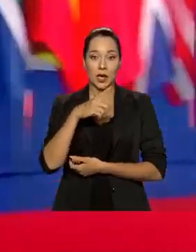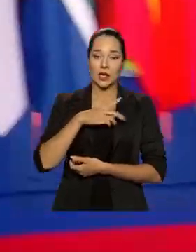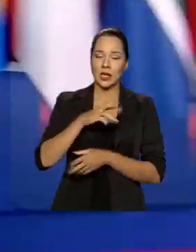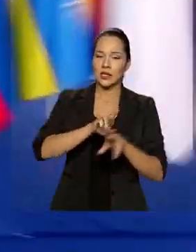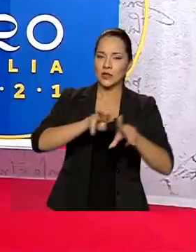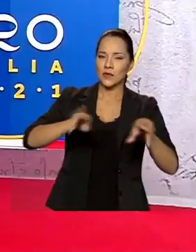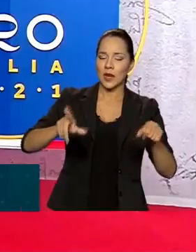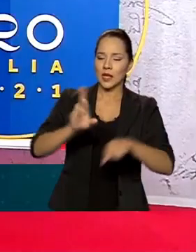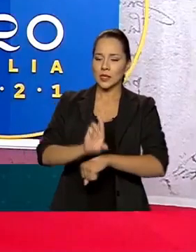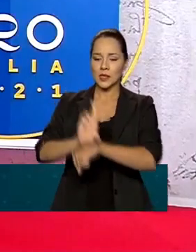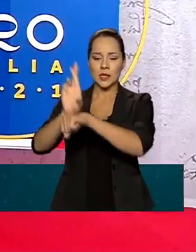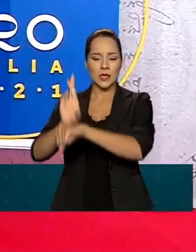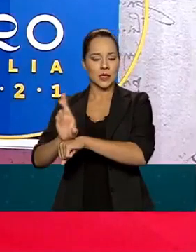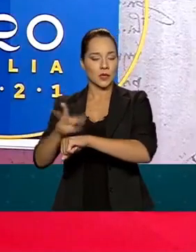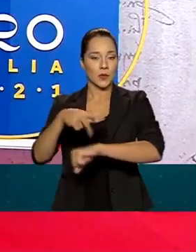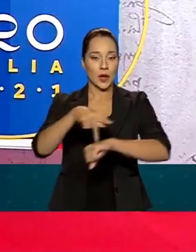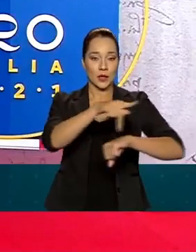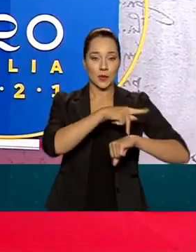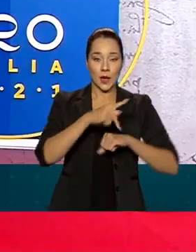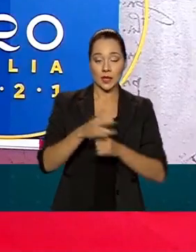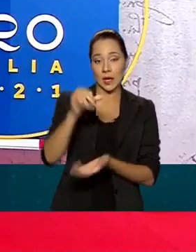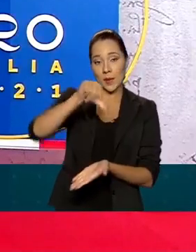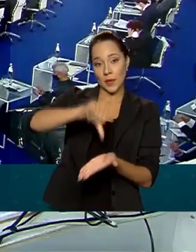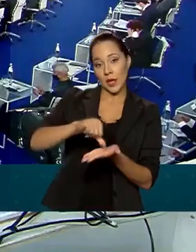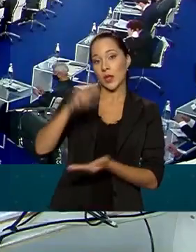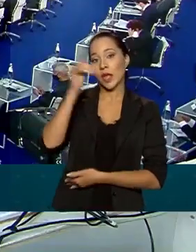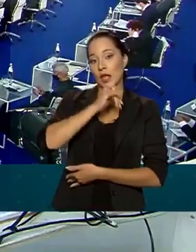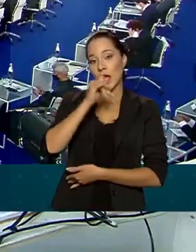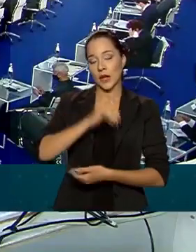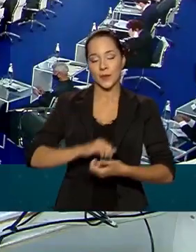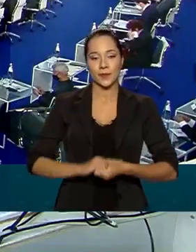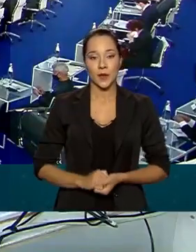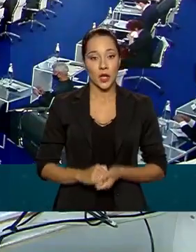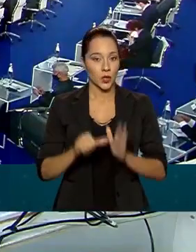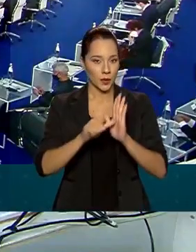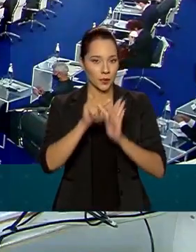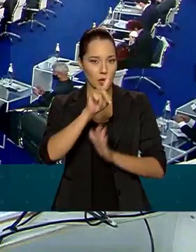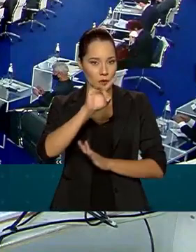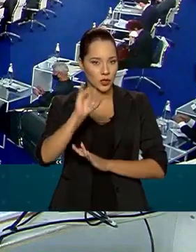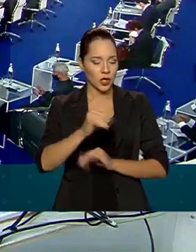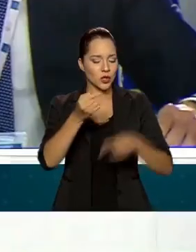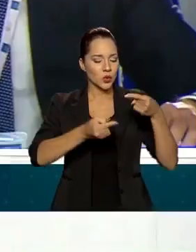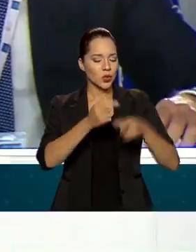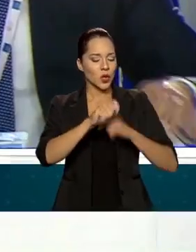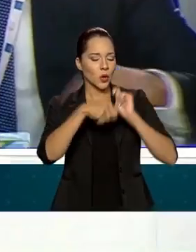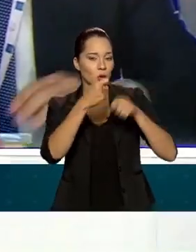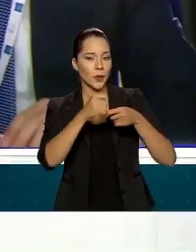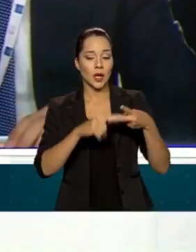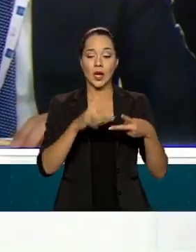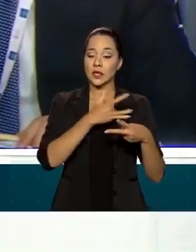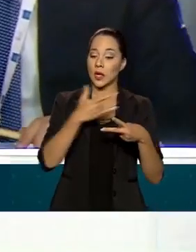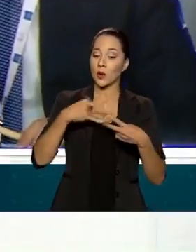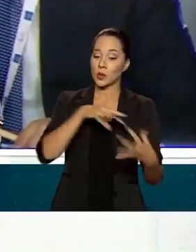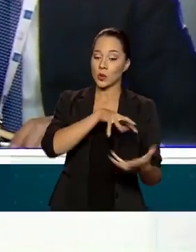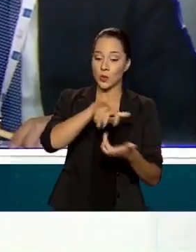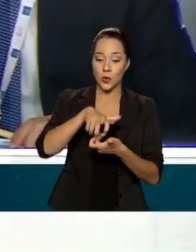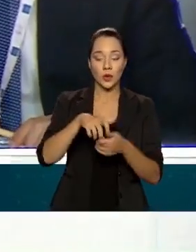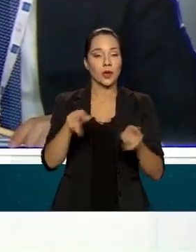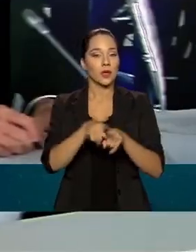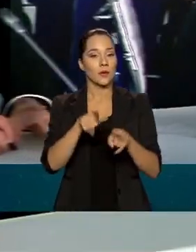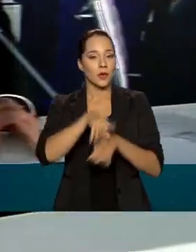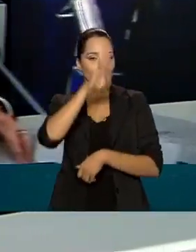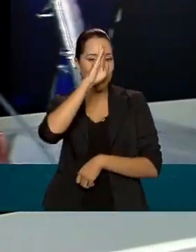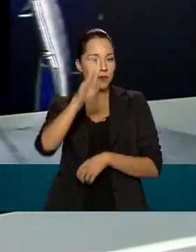dezenas de líderes mundiais na capital italiana. No primeiro dia, eles discutiram a economia, a saúde no mundo e os